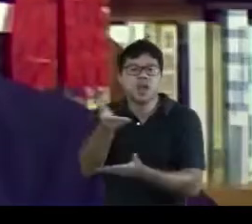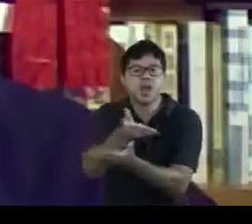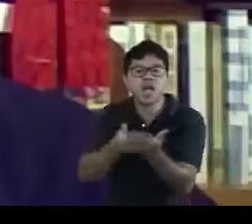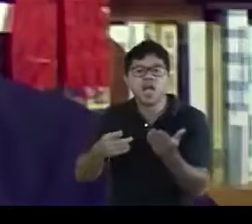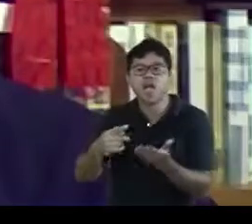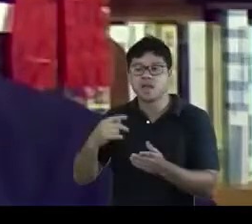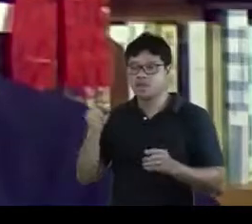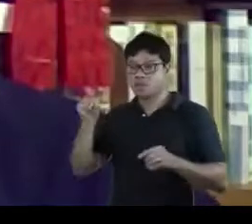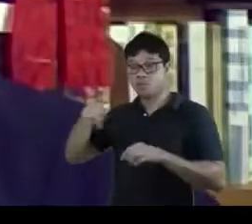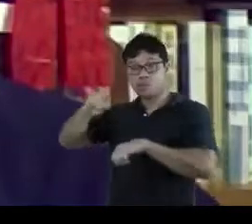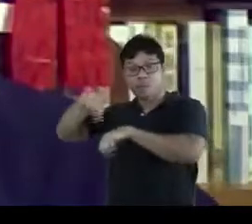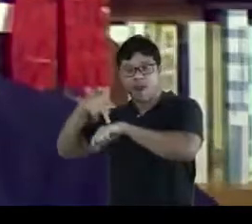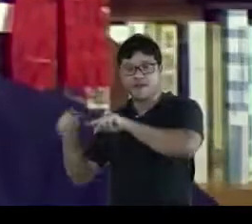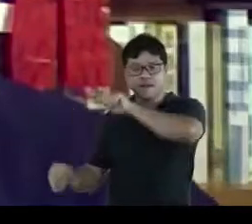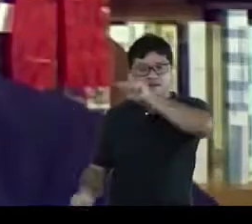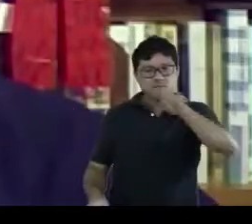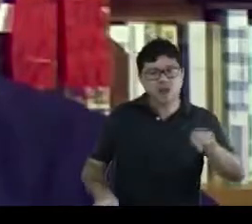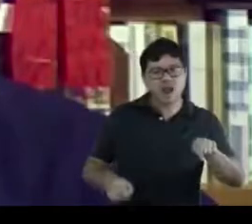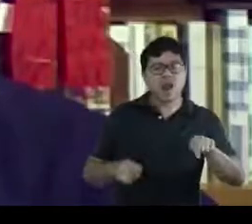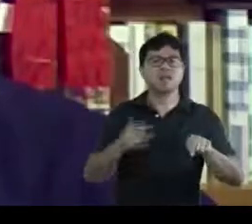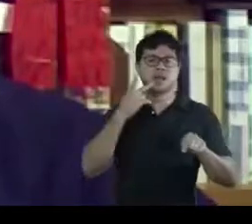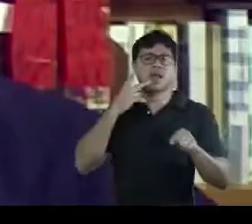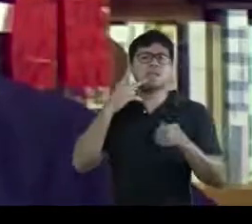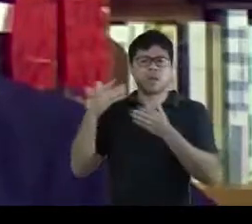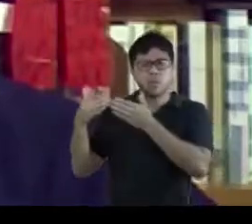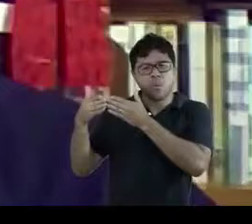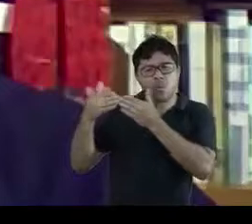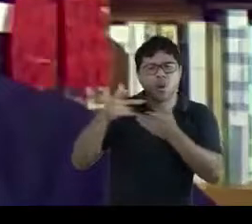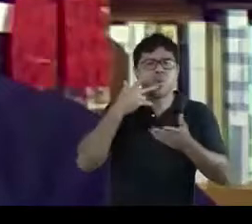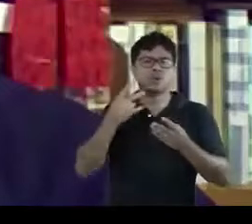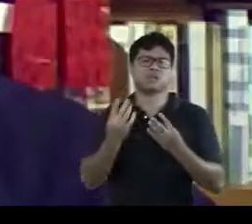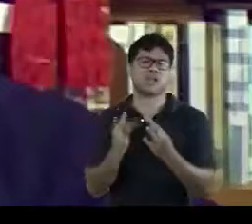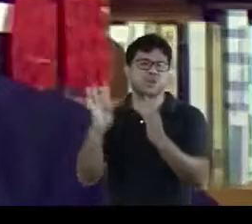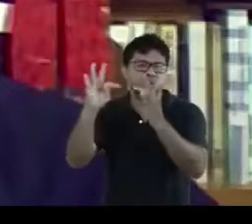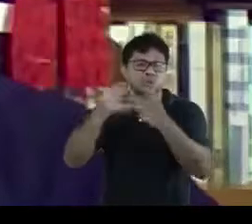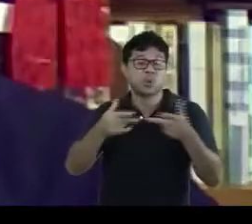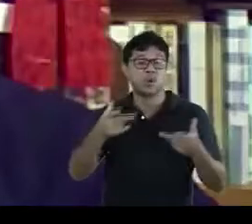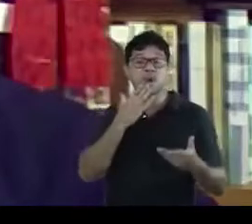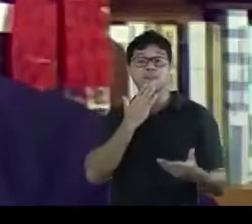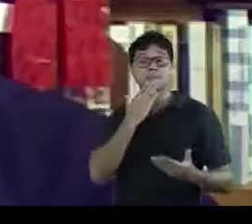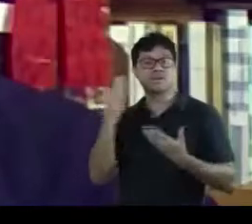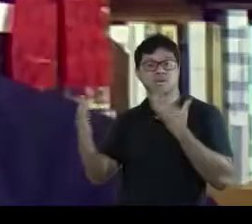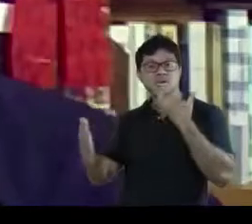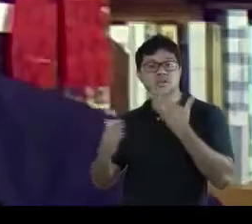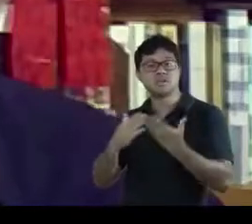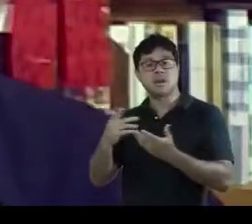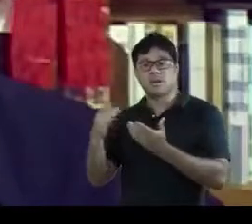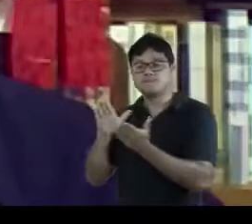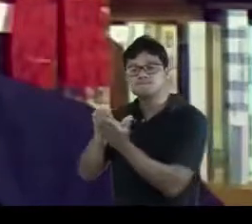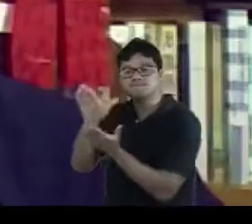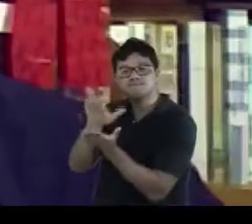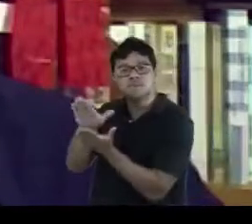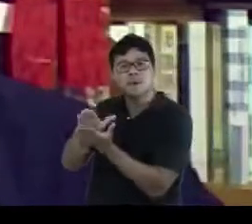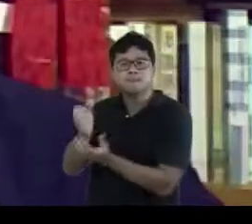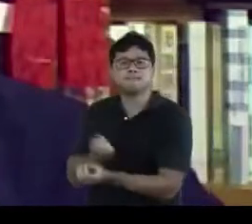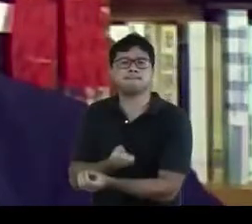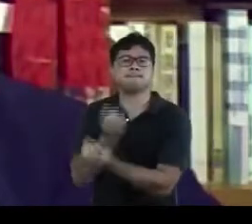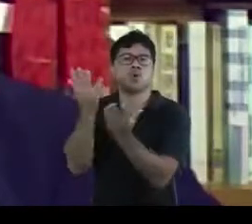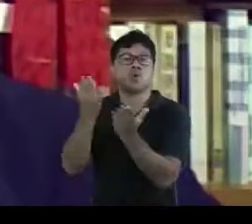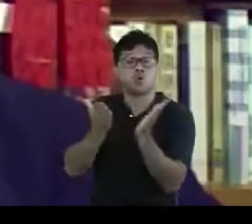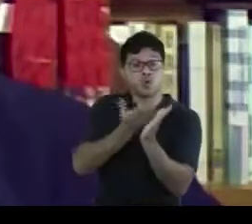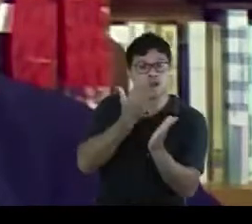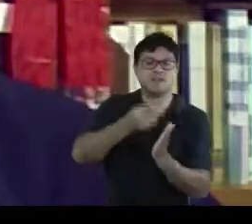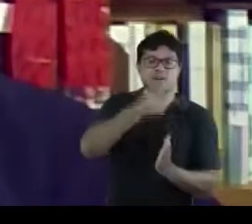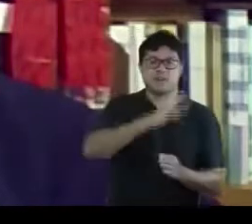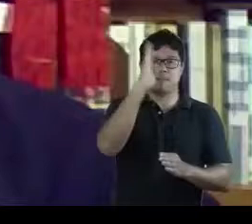e tarifárias, acrescidas ainda dos motivos de ordem tecnológica que repercutiram na produção e distribuição